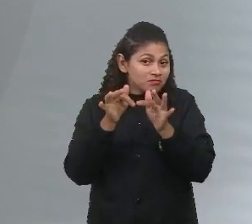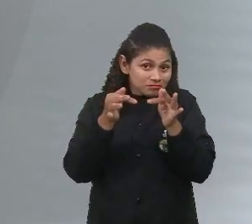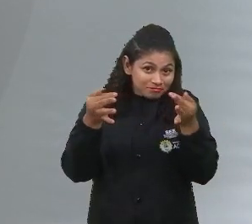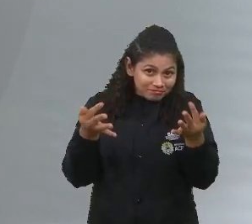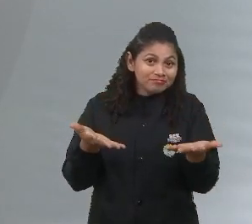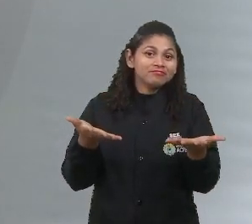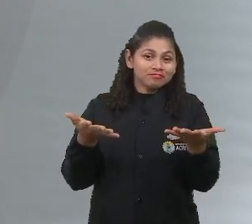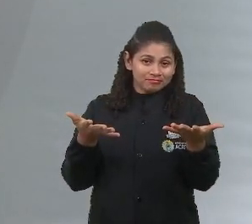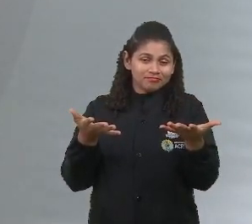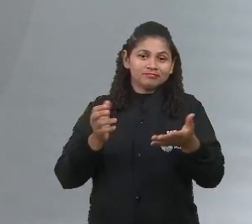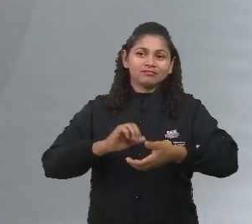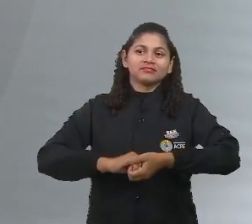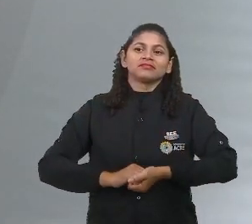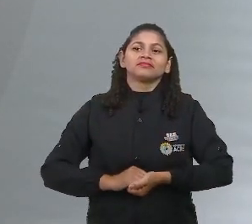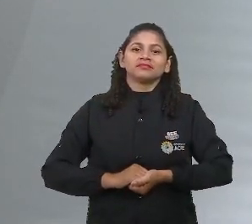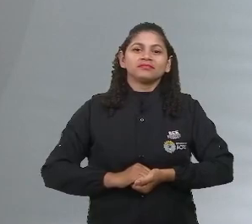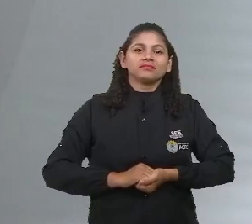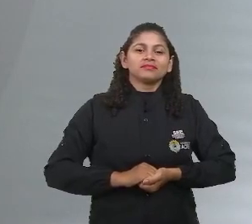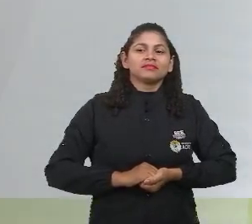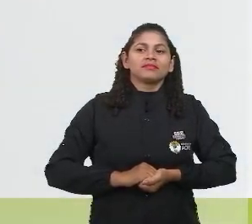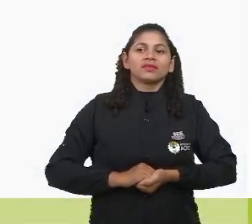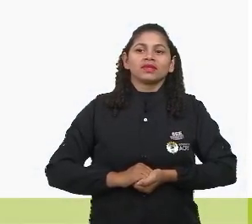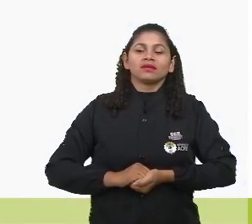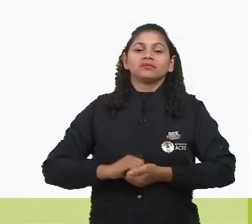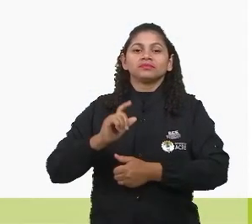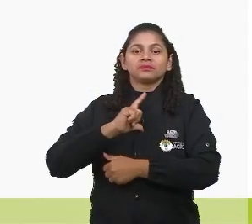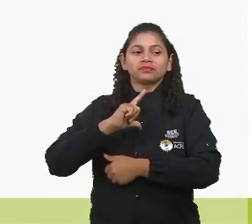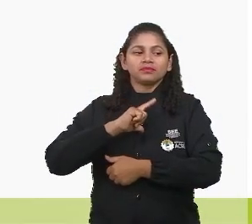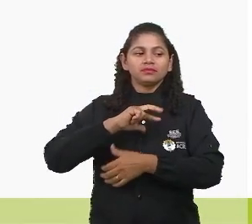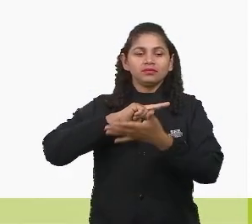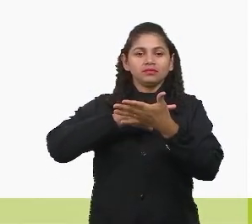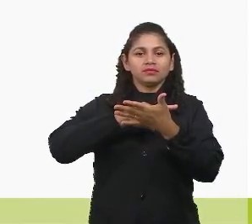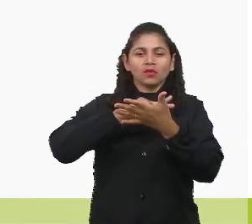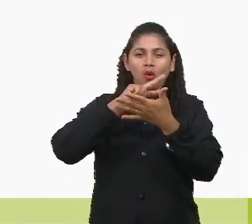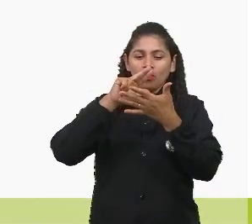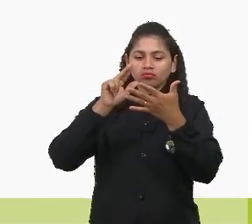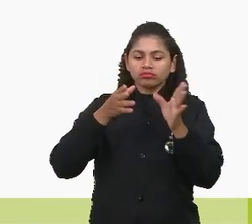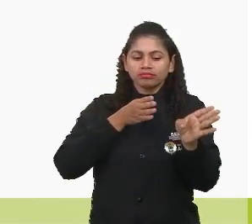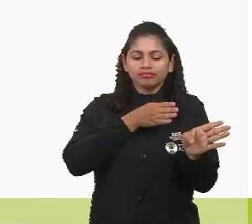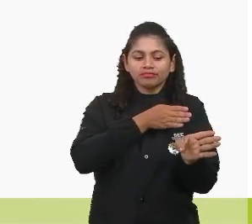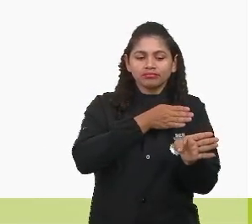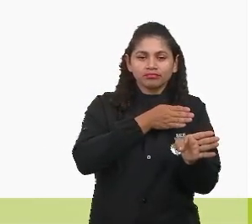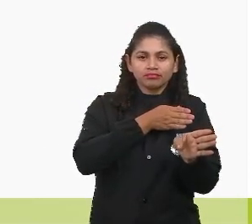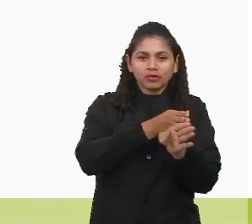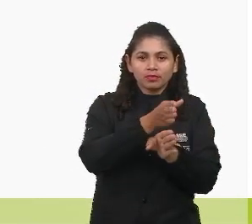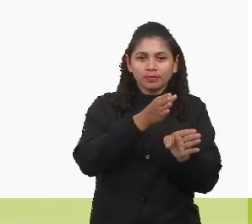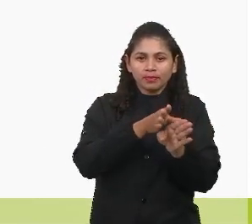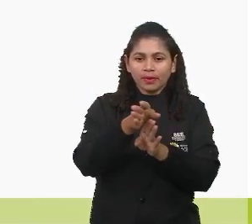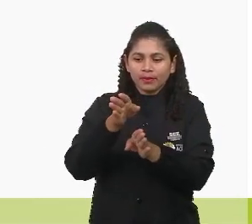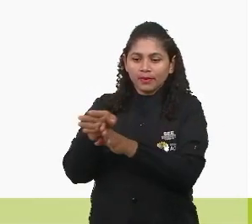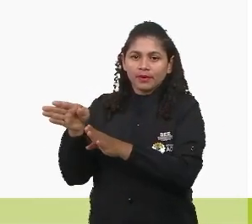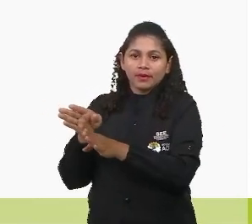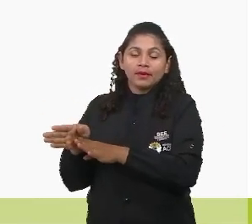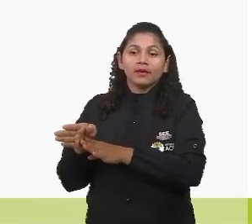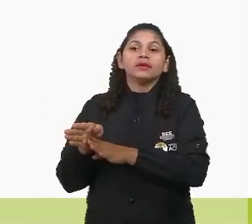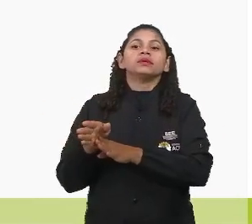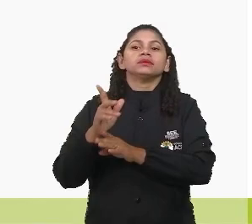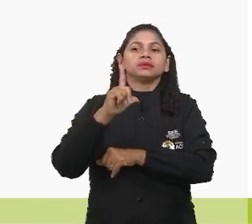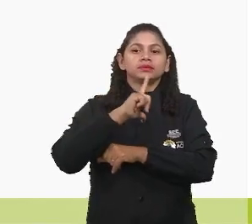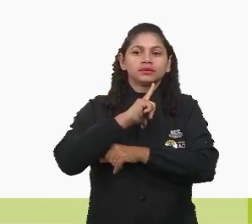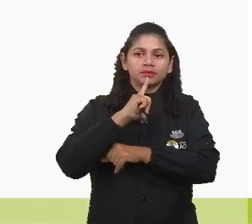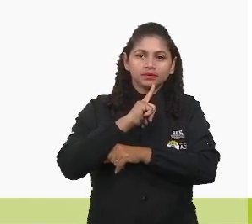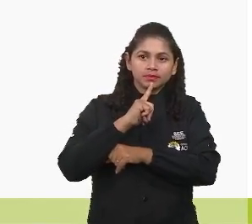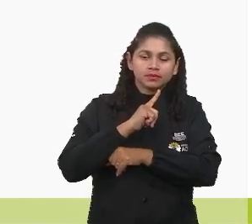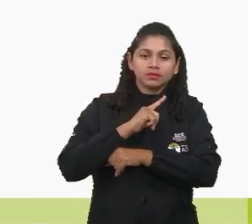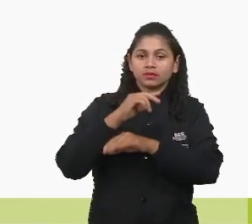Aham. Aham. Compreendido isso, a gente tem aqui alguns direcionamentos pertinentes para a gente entender. Temos no